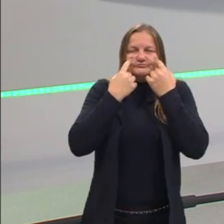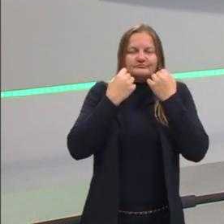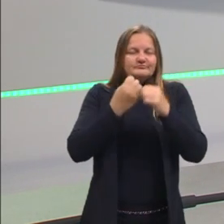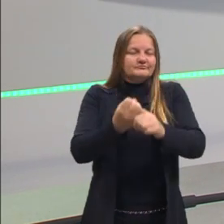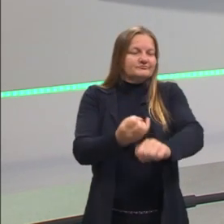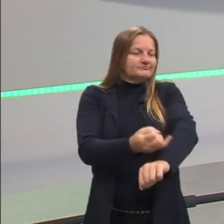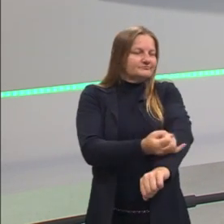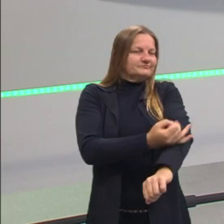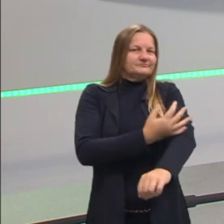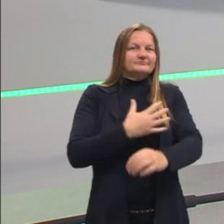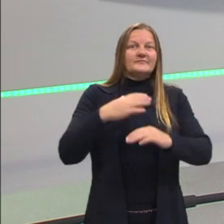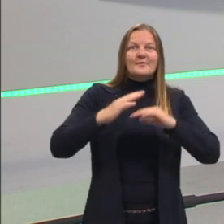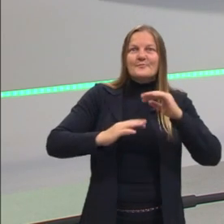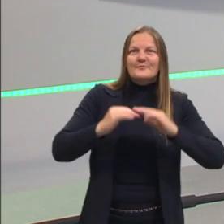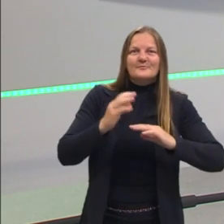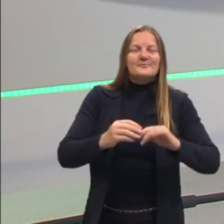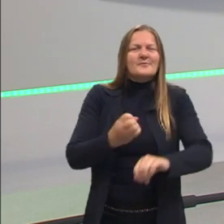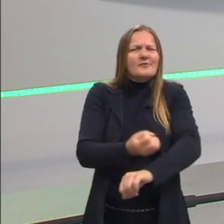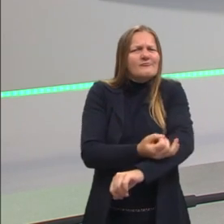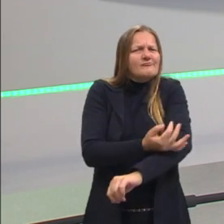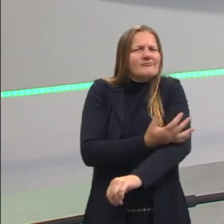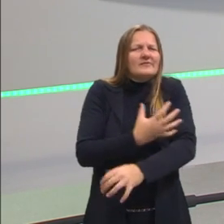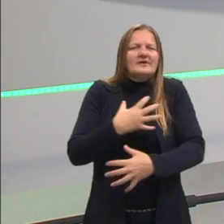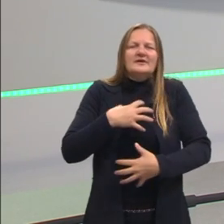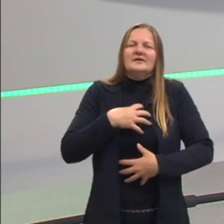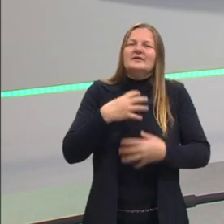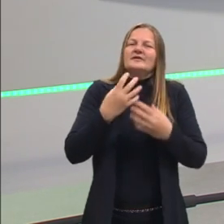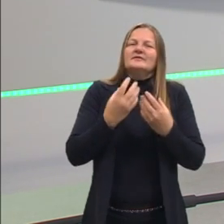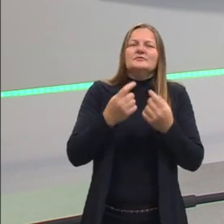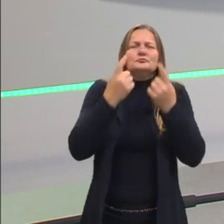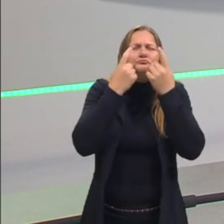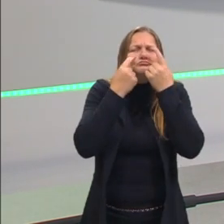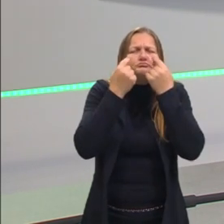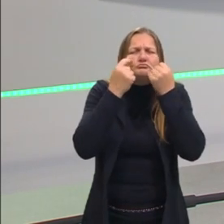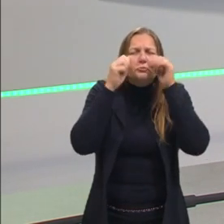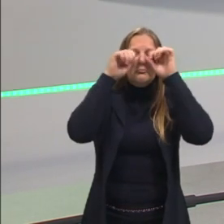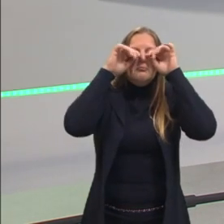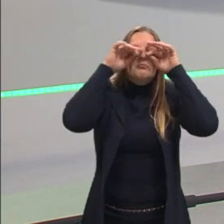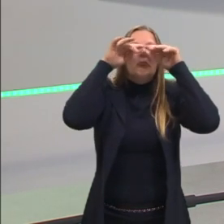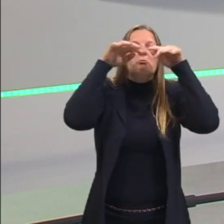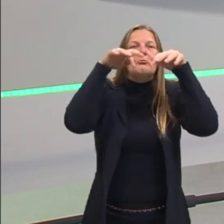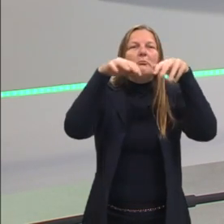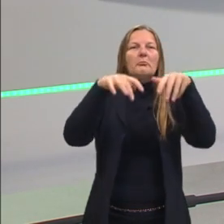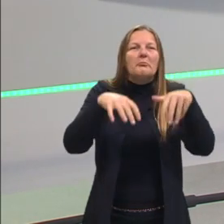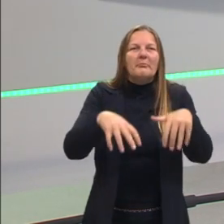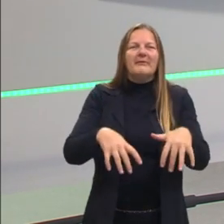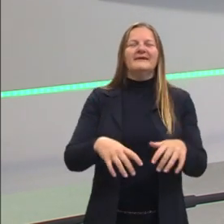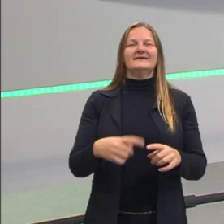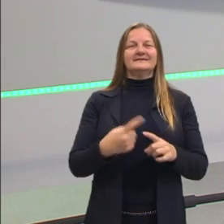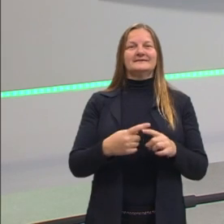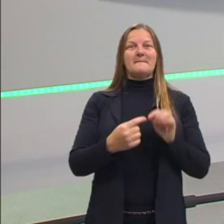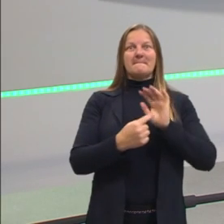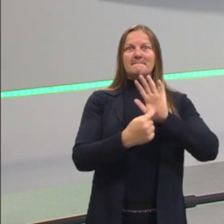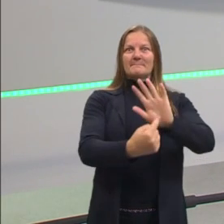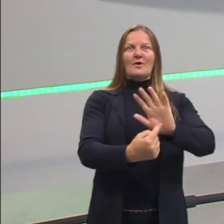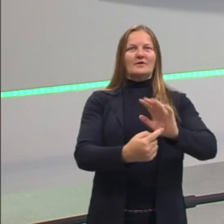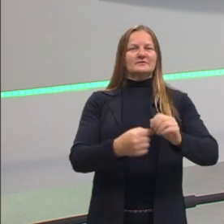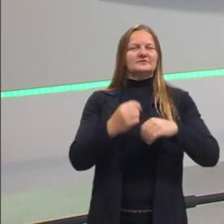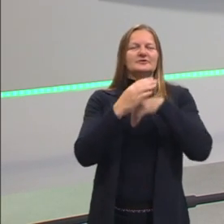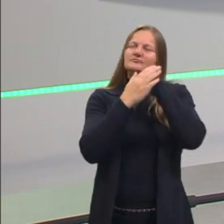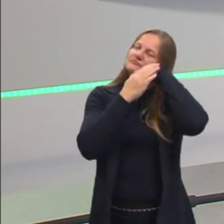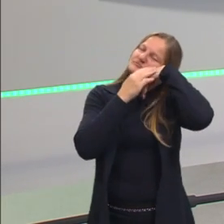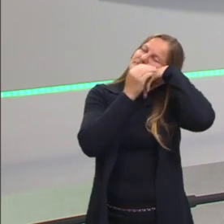emoções, ela é mais uma pessoa que chora com mais facilidade, uma pessoa que gosta de demonstrações de